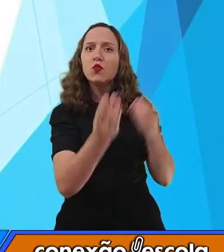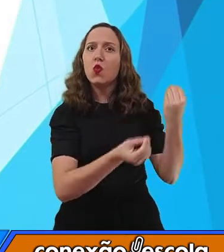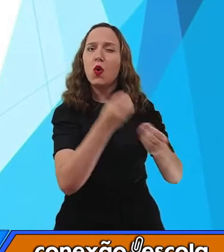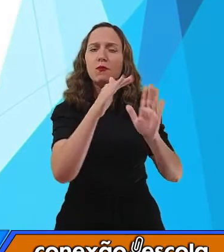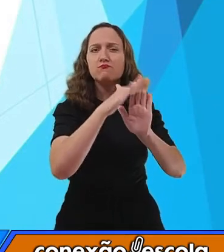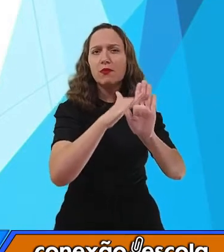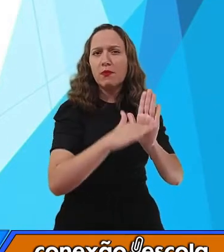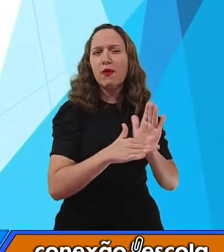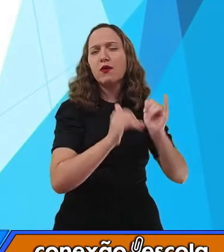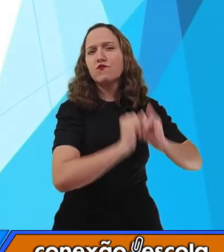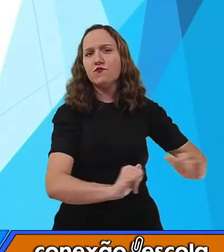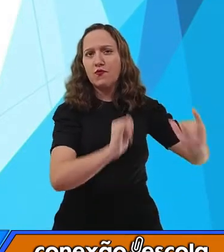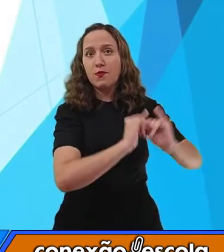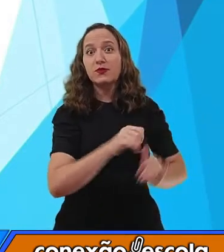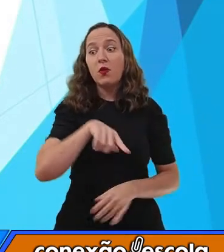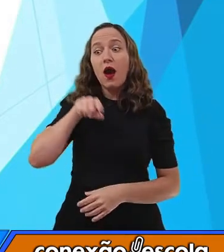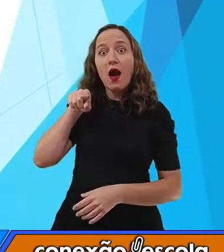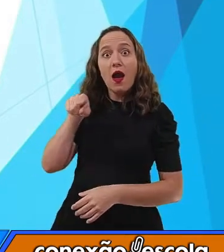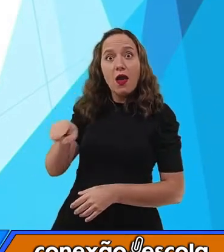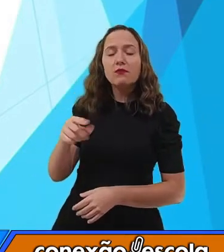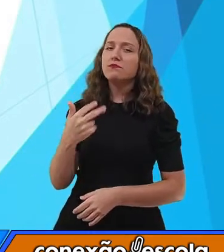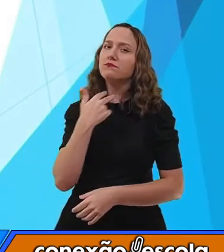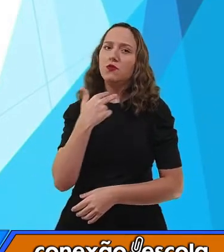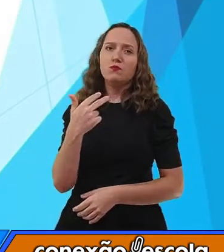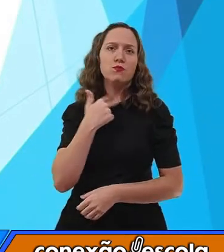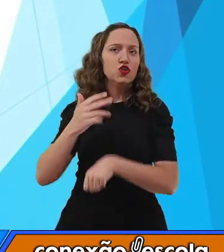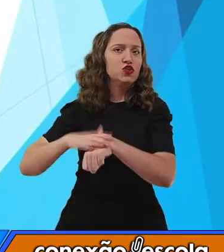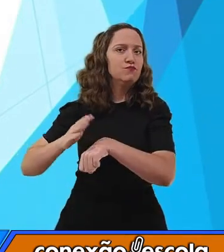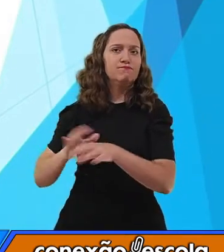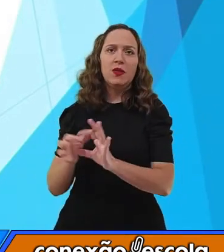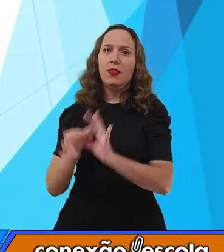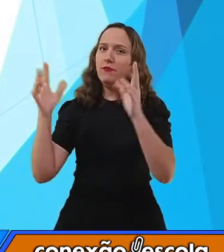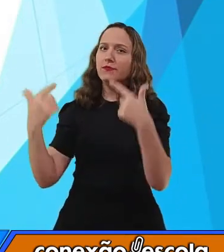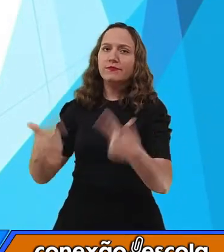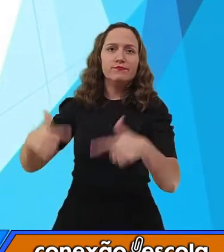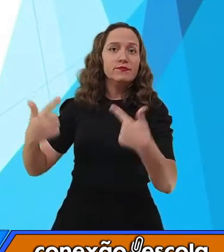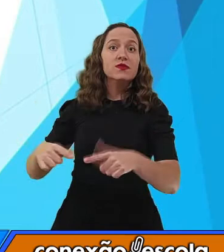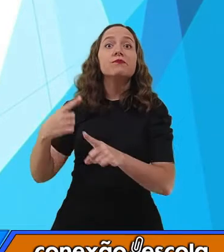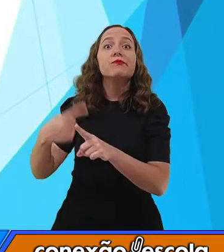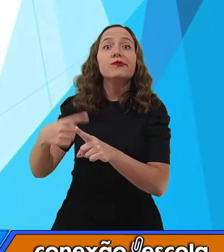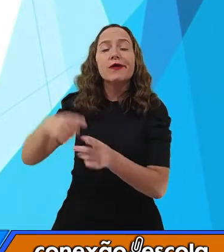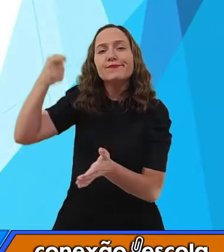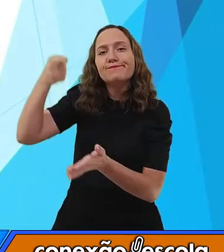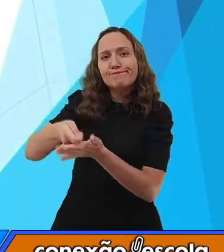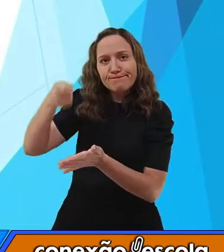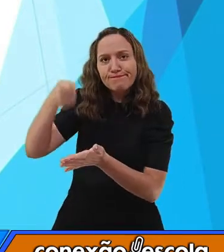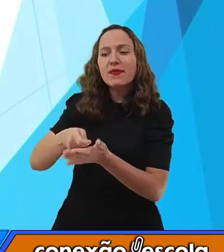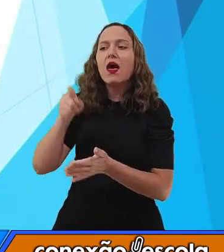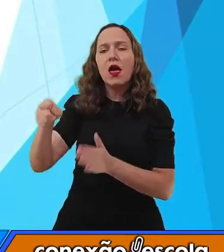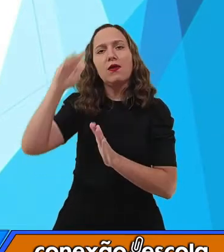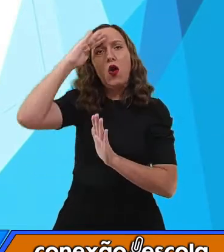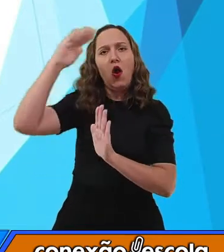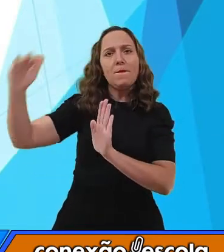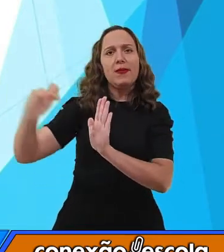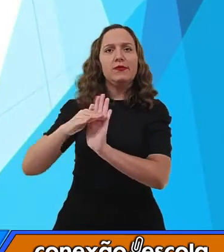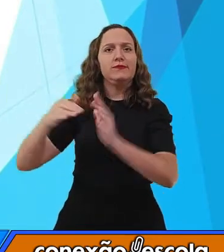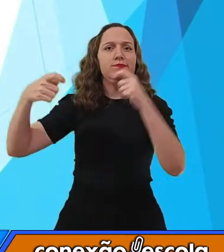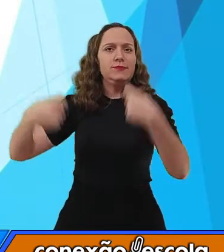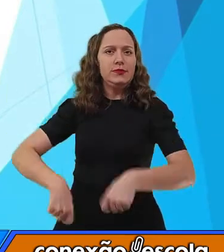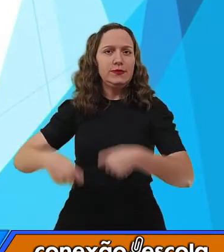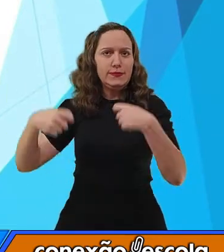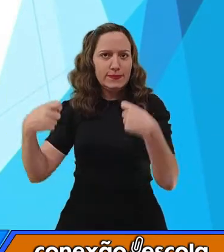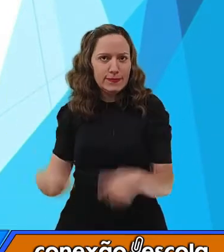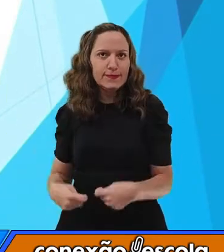instrui. Já aqui, ele não permite a liberdade de ação do leitor, porque ele impõe, ele ordena que seja